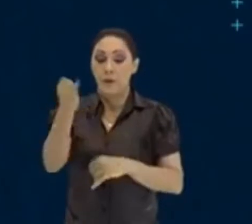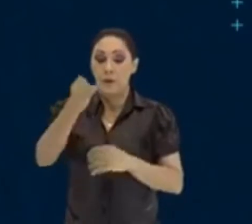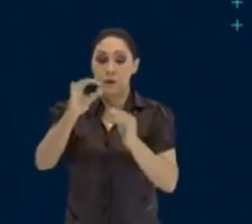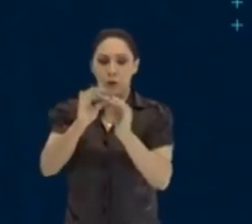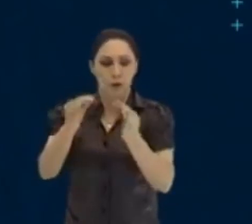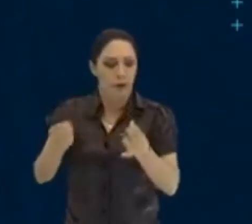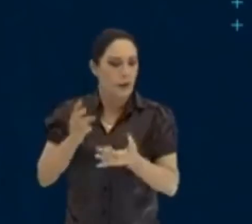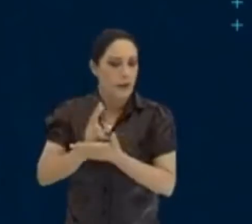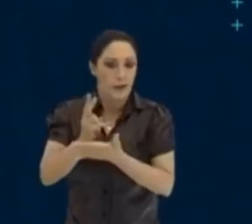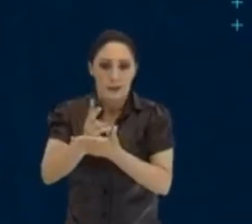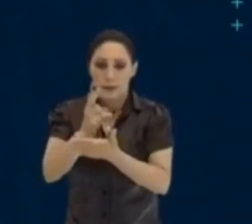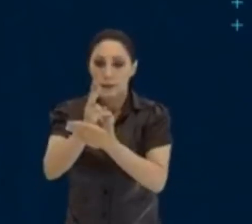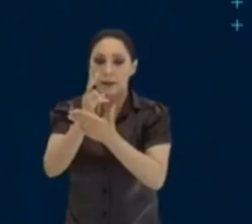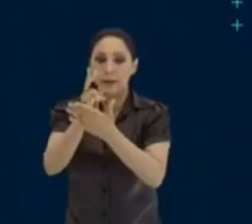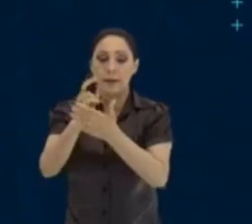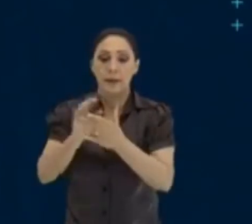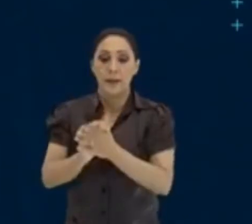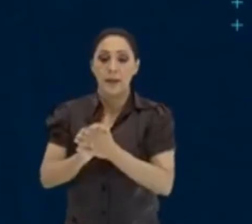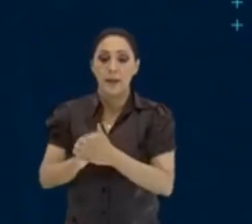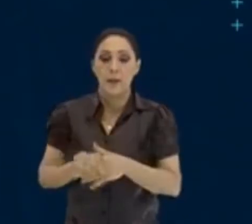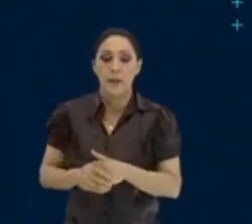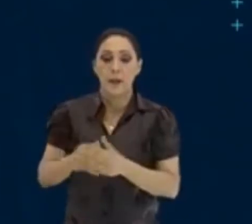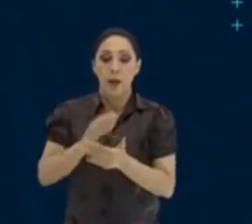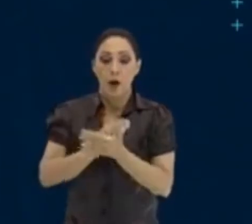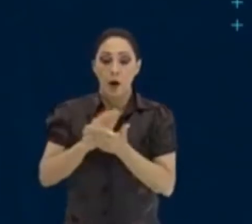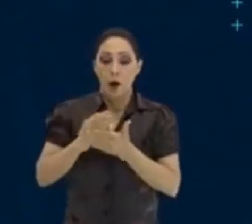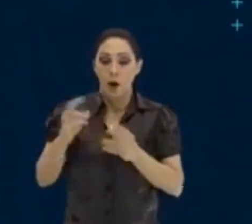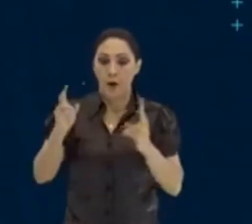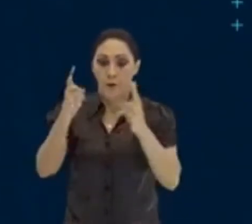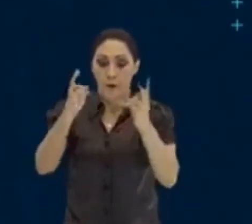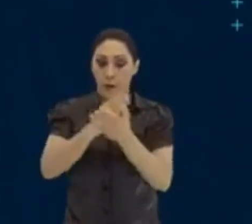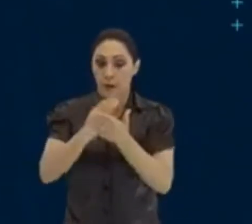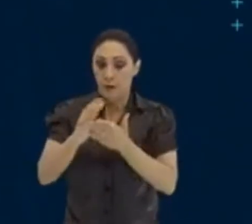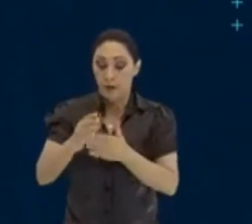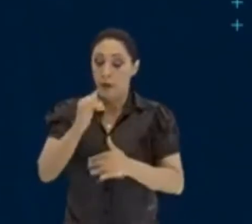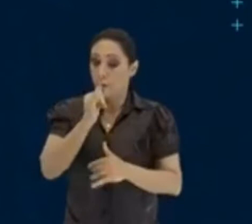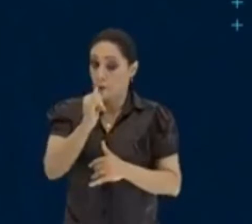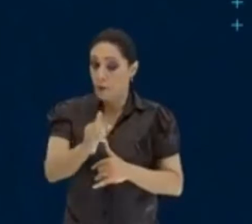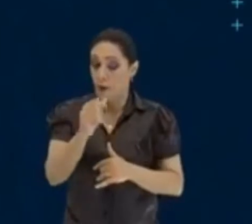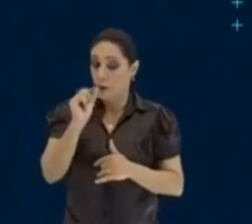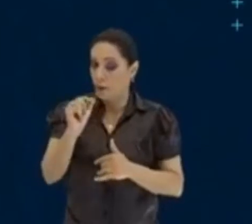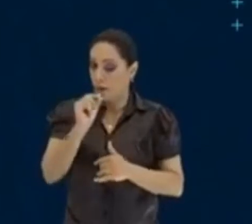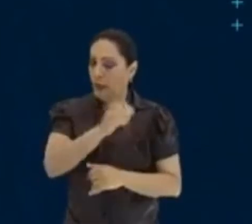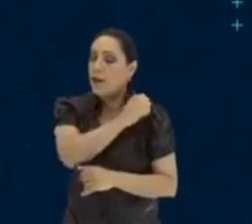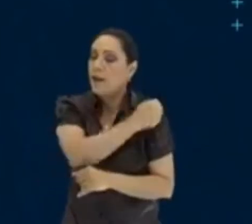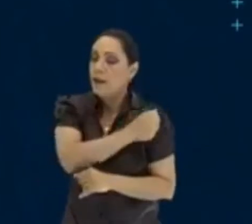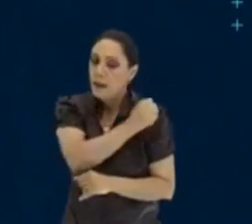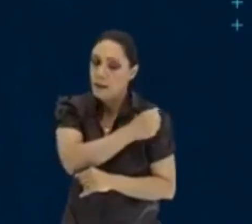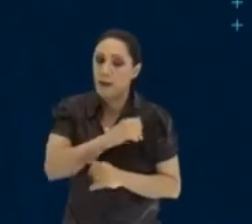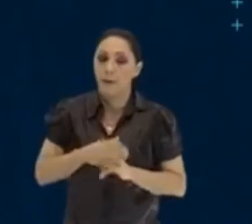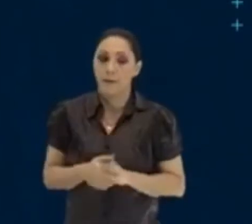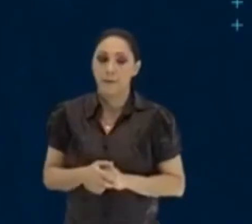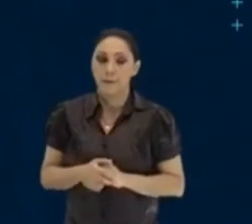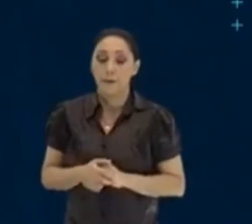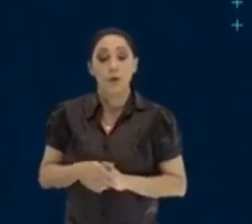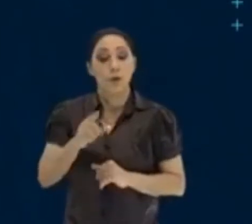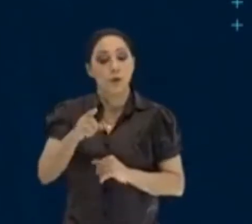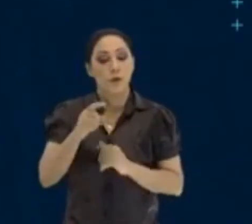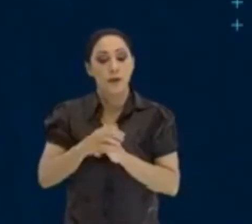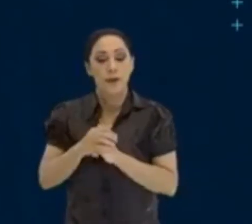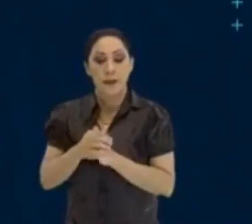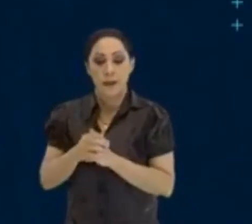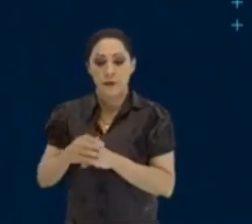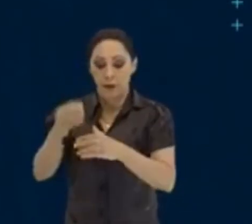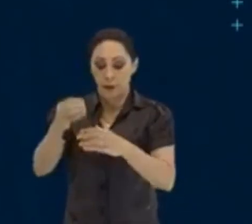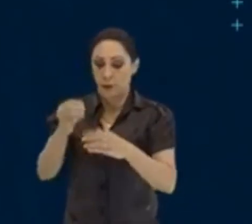sempre incidentes em relação ao valor inicial. Eu ia dizer o seguinte, o que eu ia te dizer, aluno, é que quando você faz uma